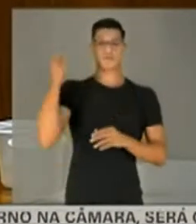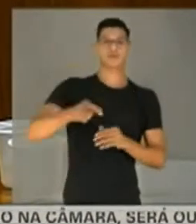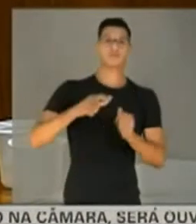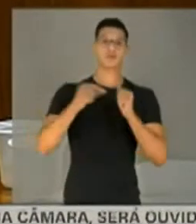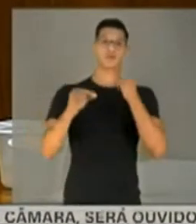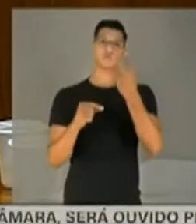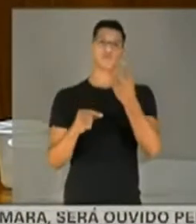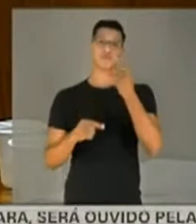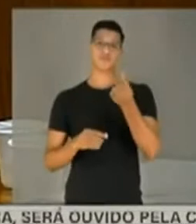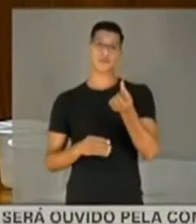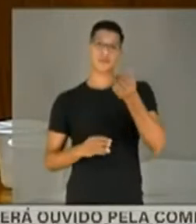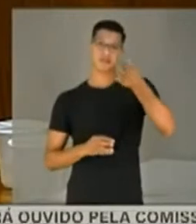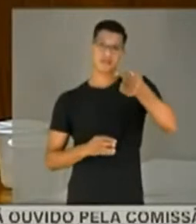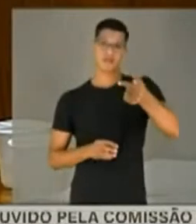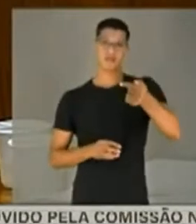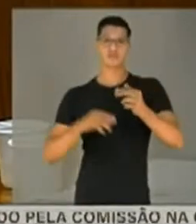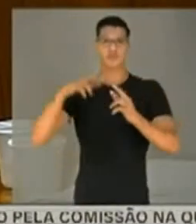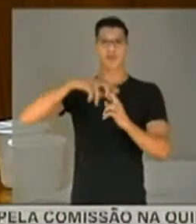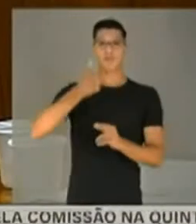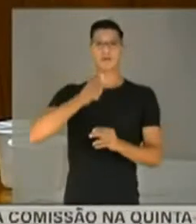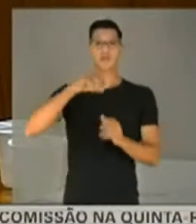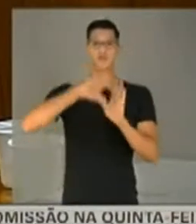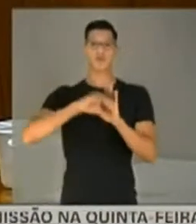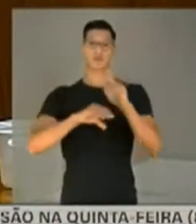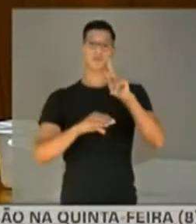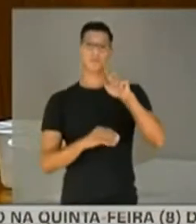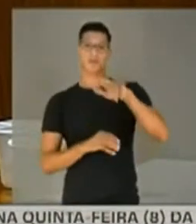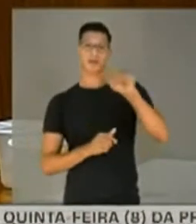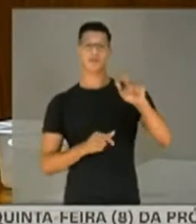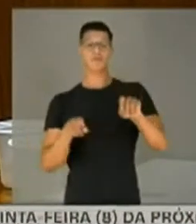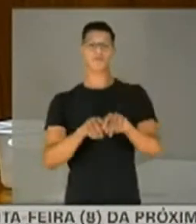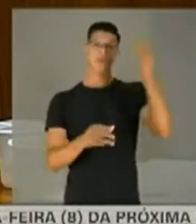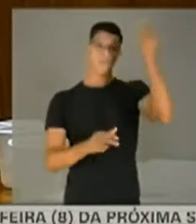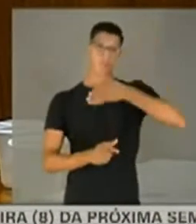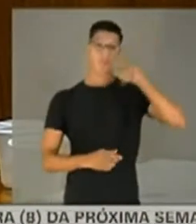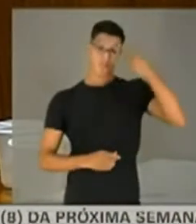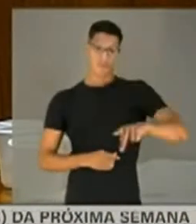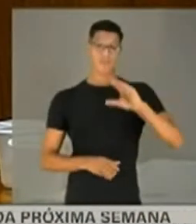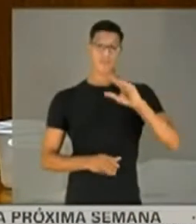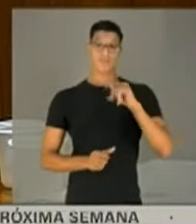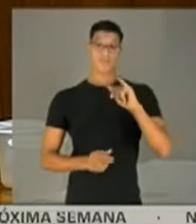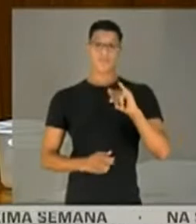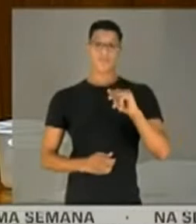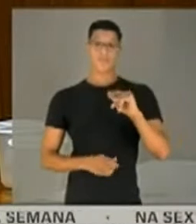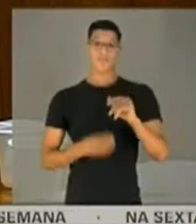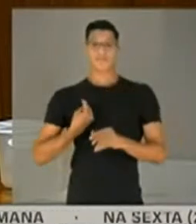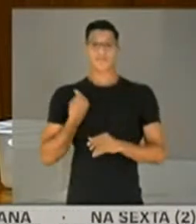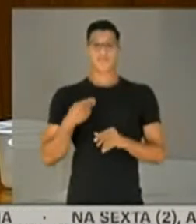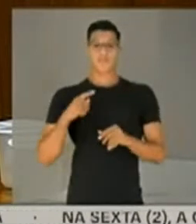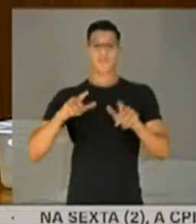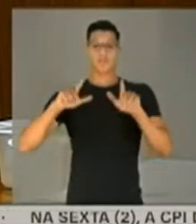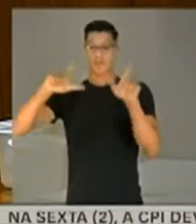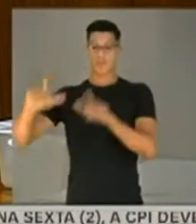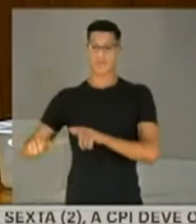o artigo 267, parágrafo 1º do Código Penal. Também provou aqui nessa CPI a existência desse